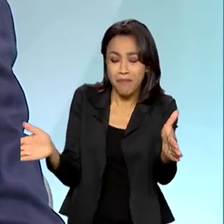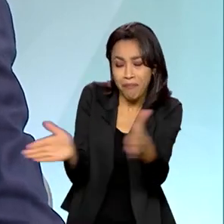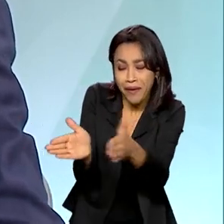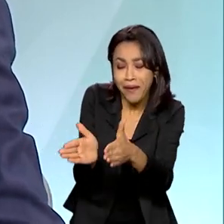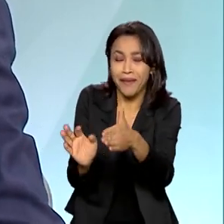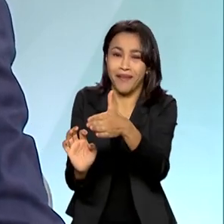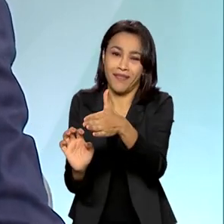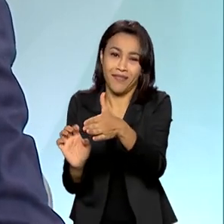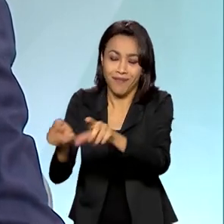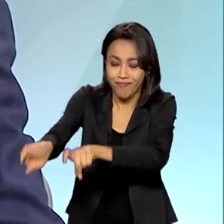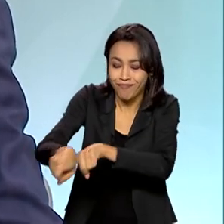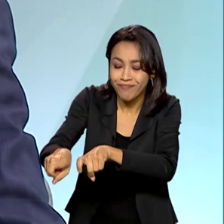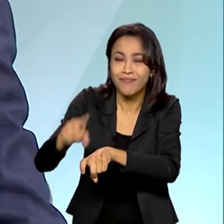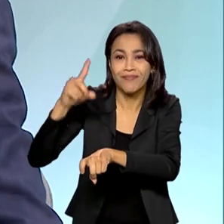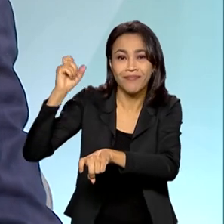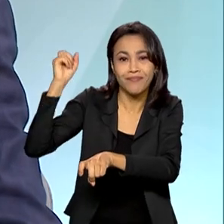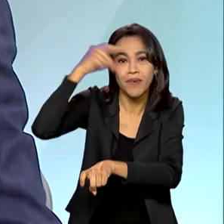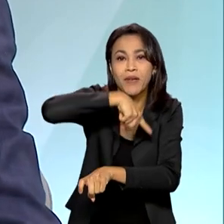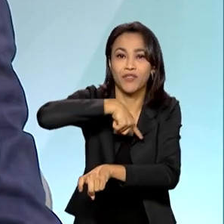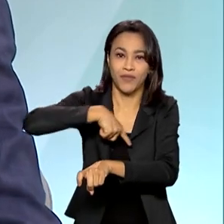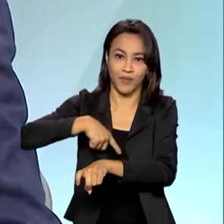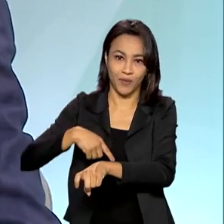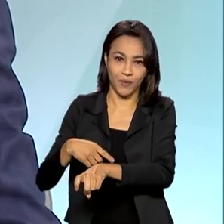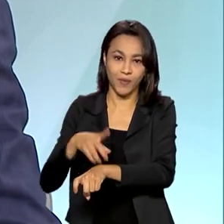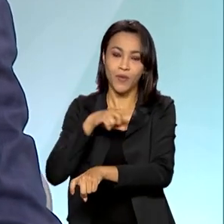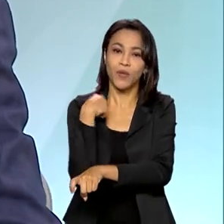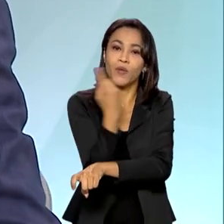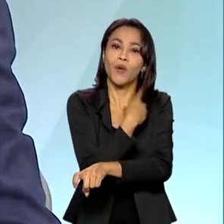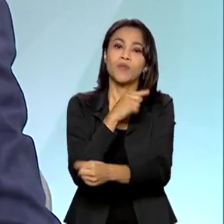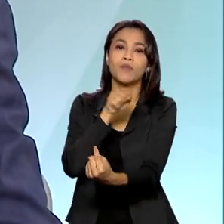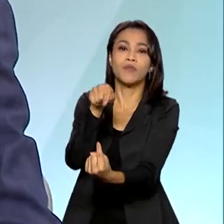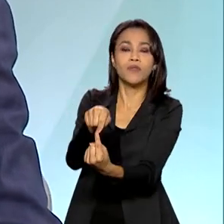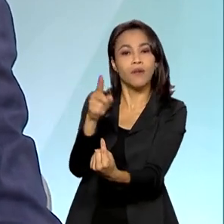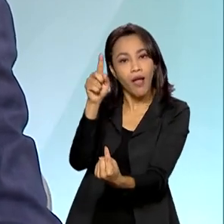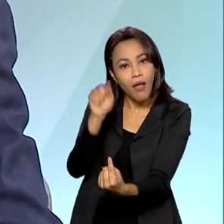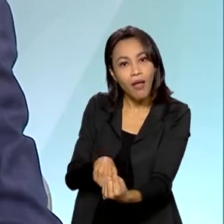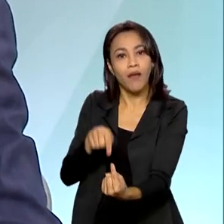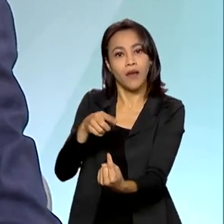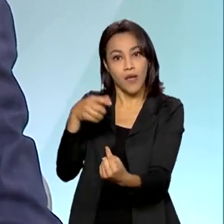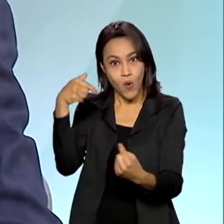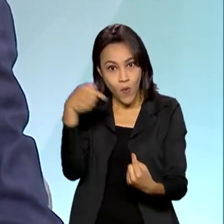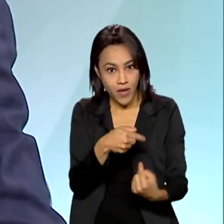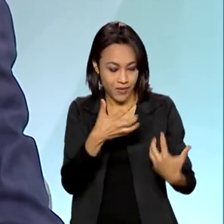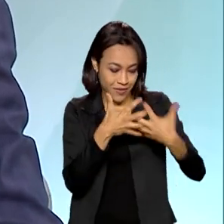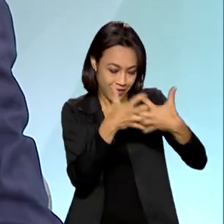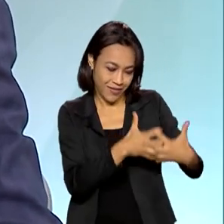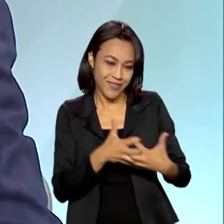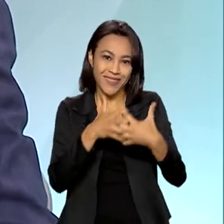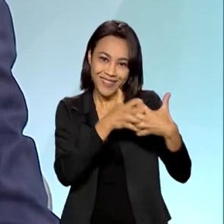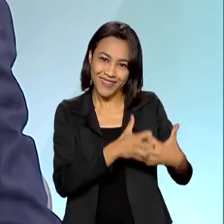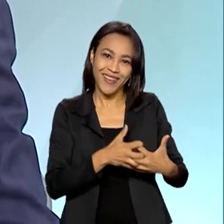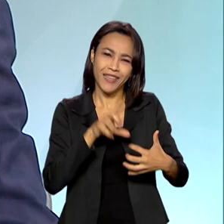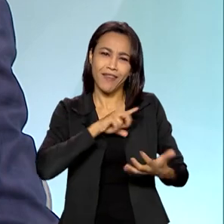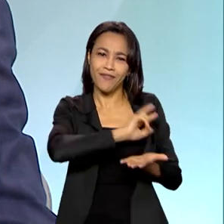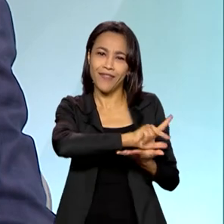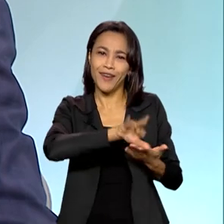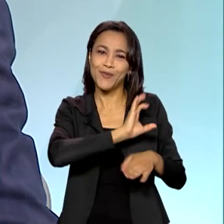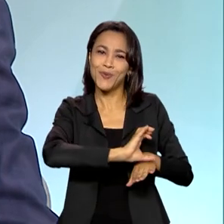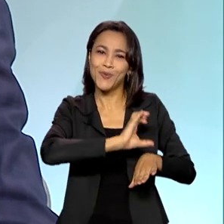têm um pouco mais de dificuldade. Então, a nossa ideia é levar, junto com essa carreta que nós comentamos há pouco,